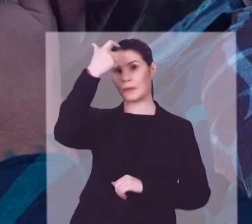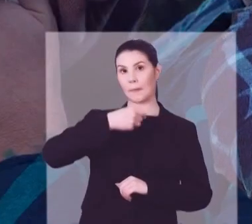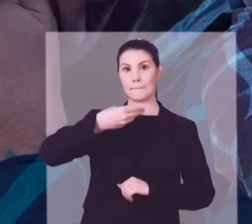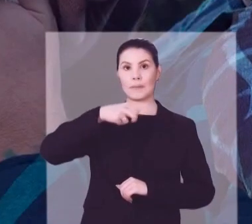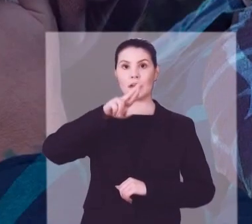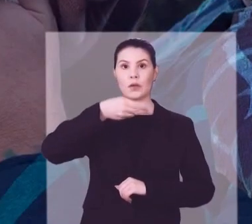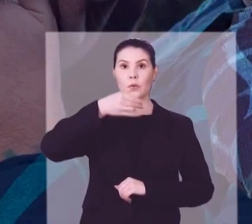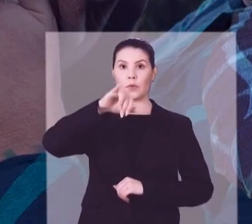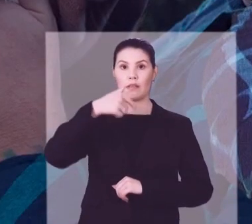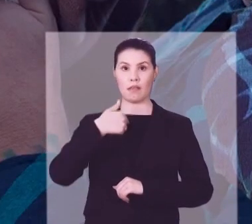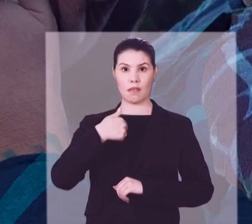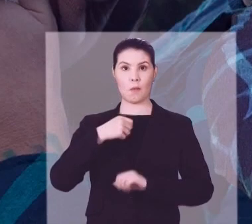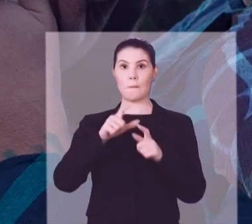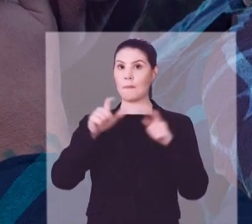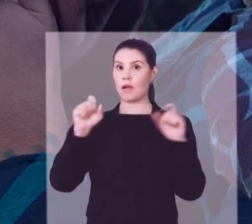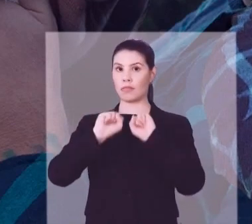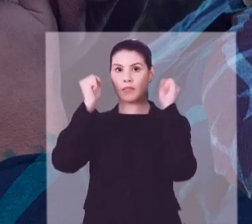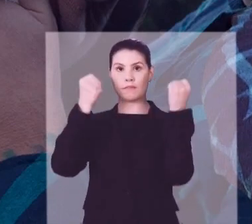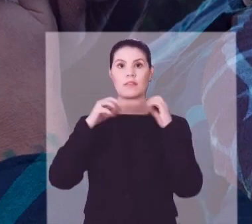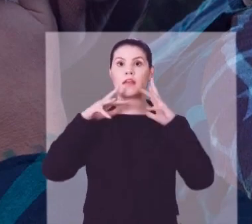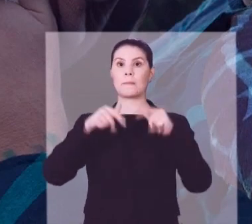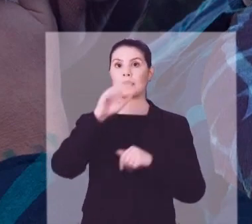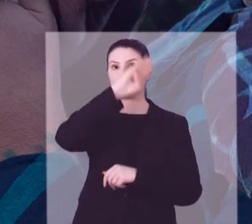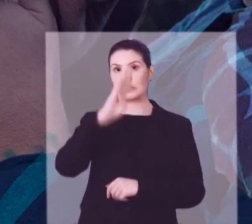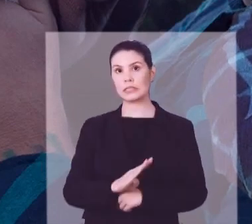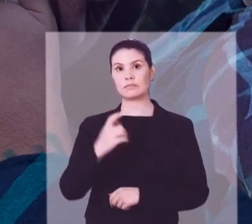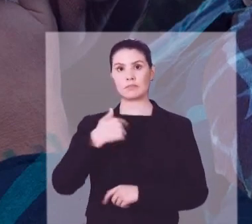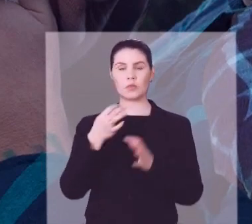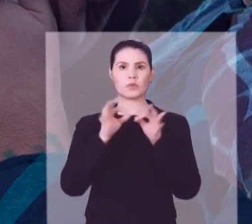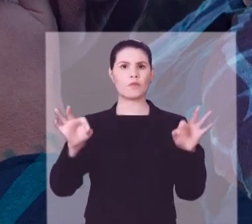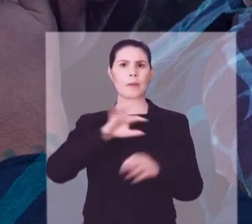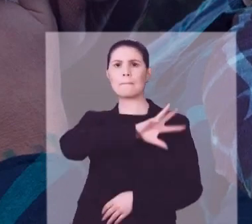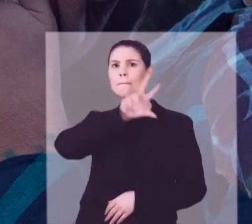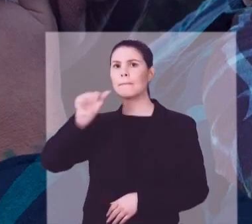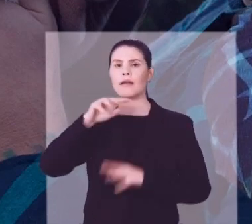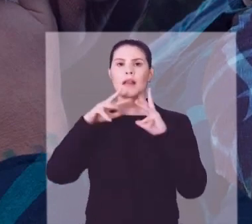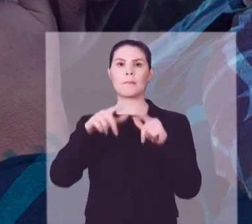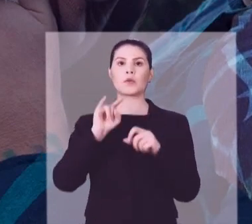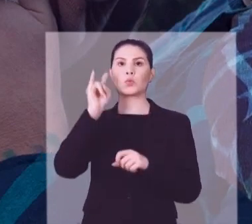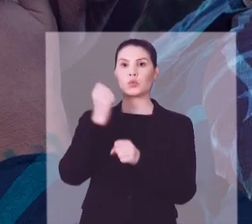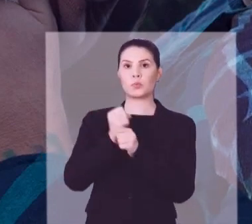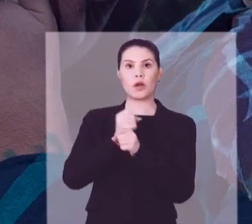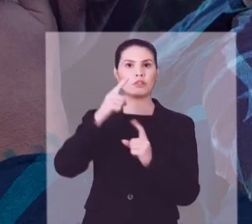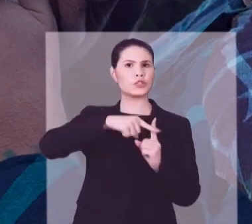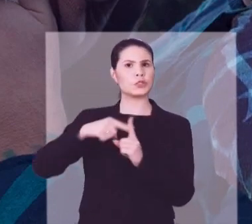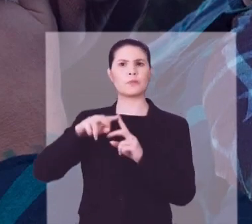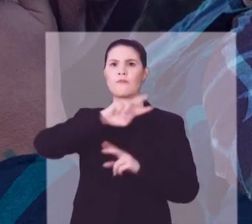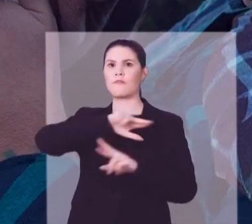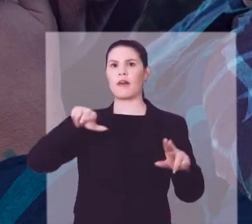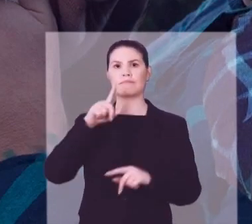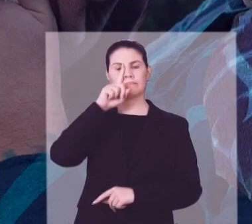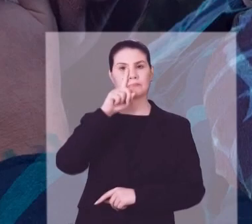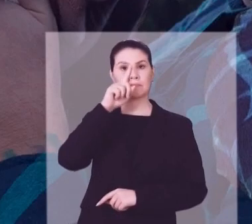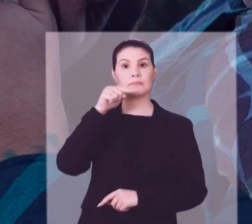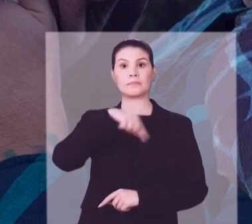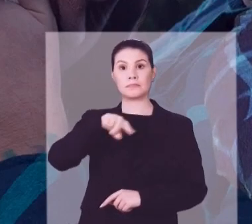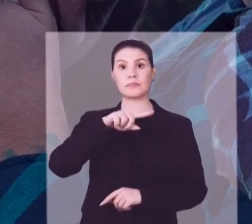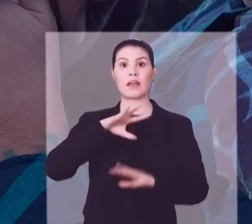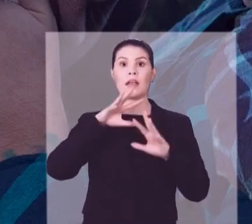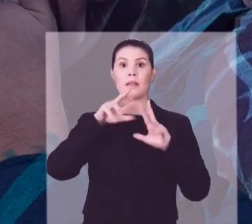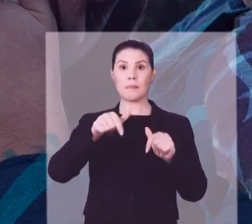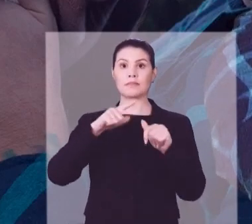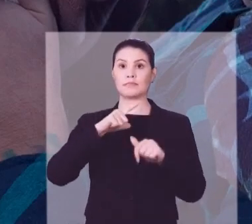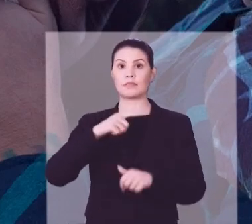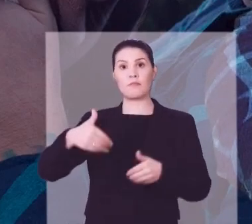Sou o Rodrigo Maroni, o maior protetor de animais do Brasil. Salvei milhares de animais nos últimos anos de todos os tipos de crimes. Os